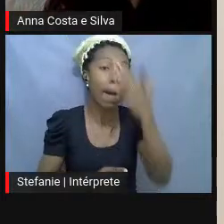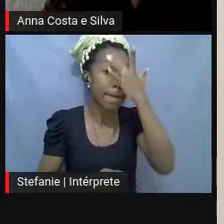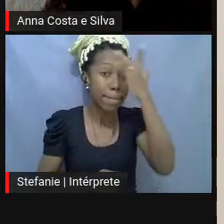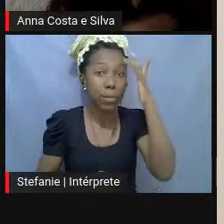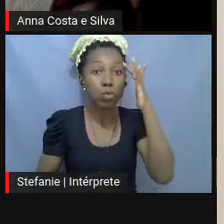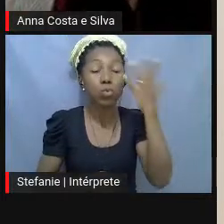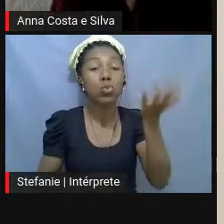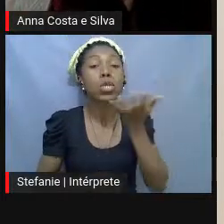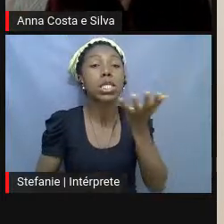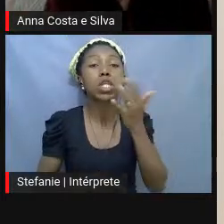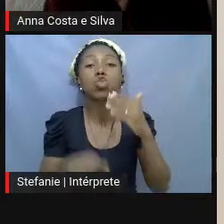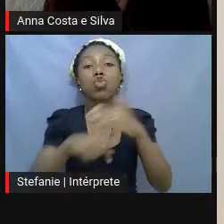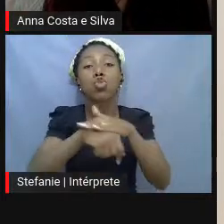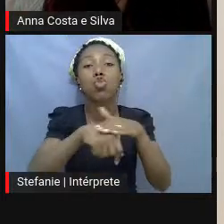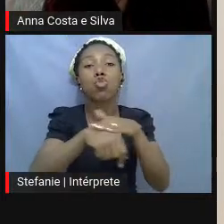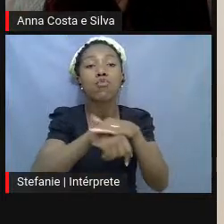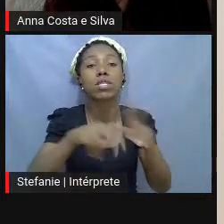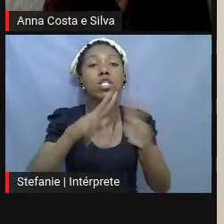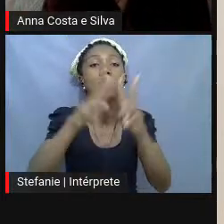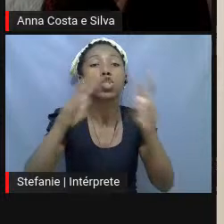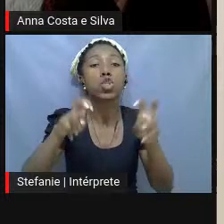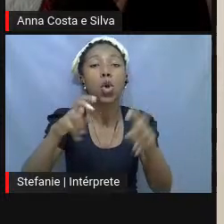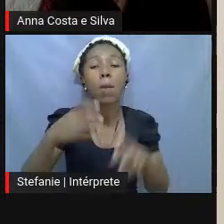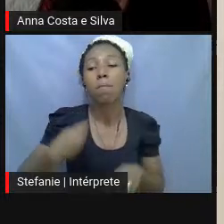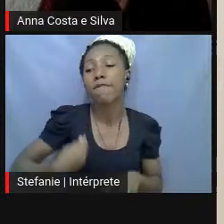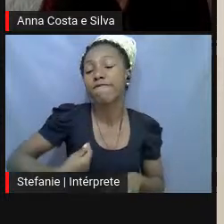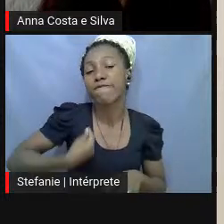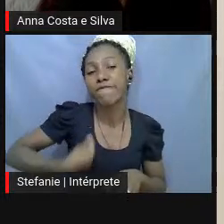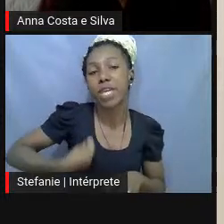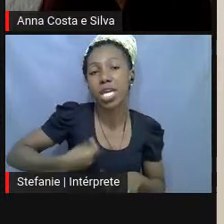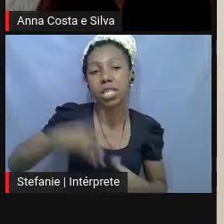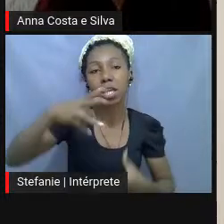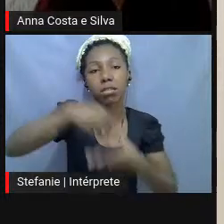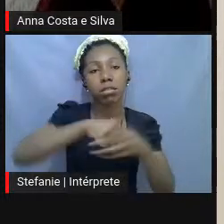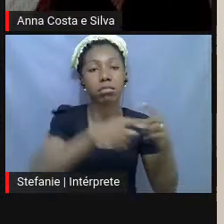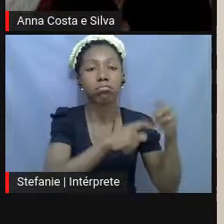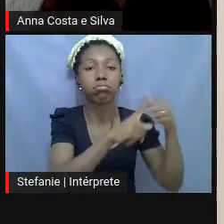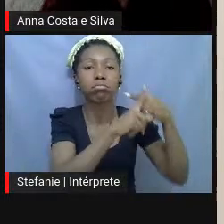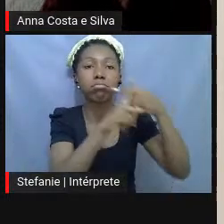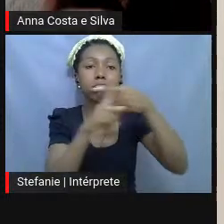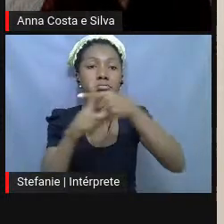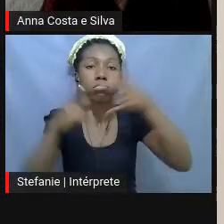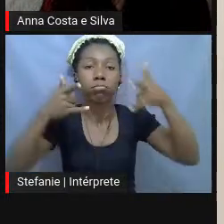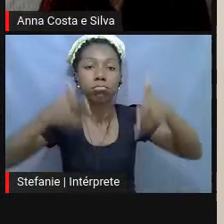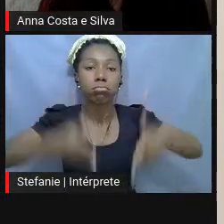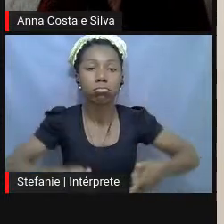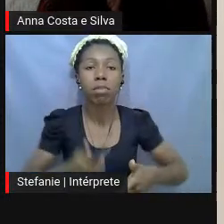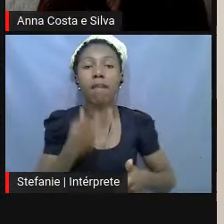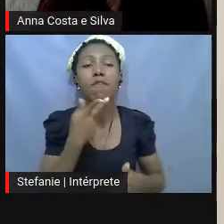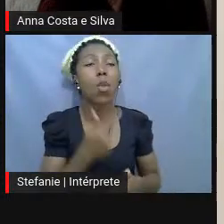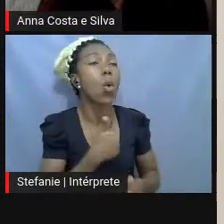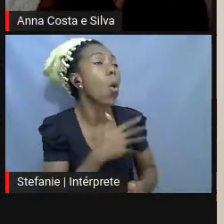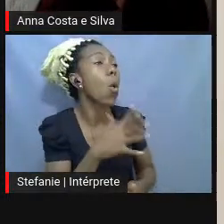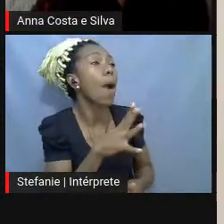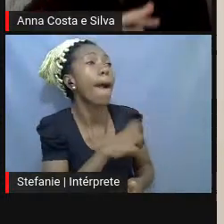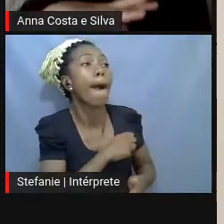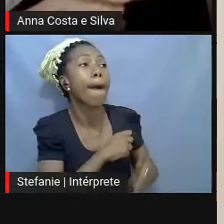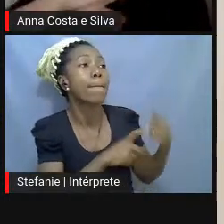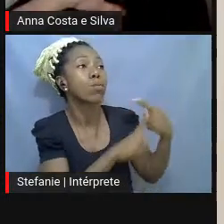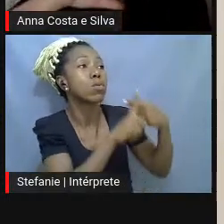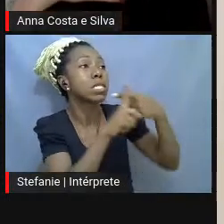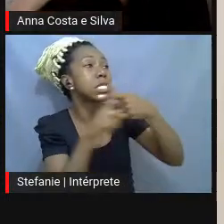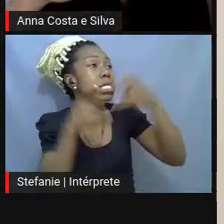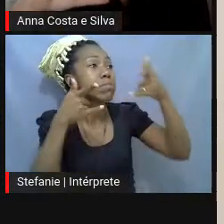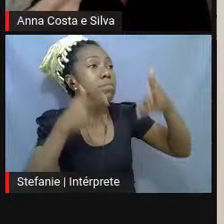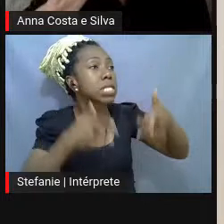é... Conversar sobre vida e permanência num cemitério. Falar, eu adoro cemitério, eu nunca tenho ninguém pra ir comigo no cemitério. E foi